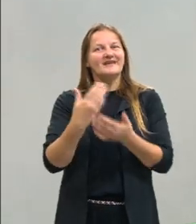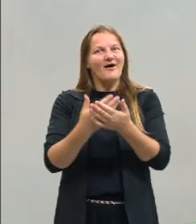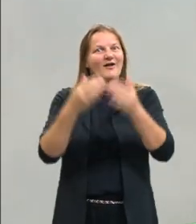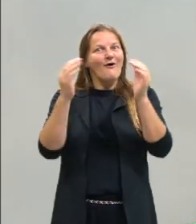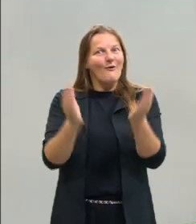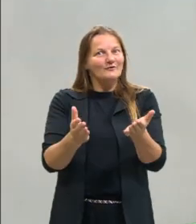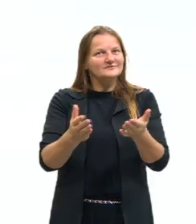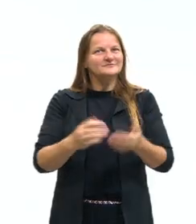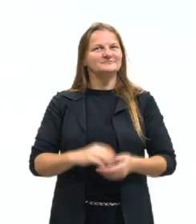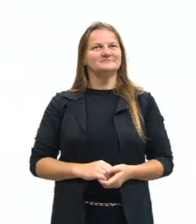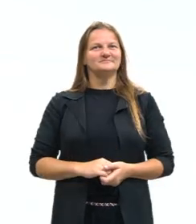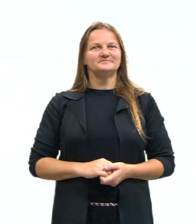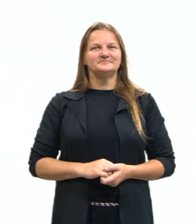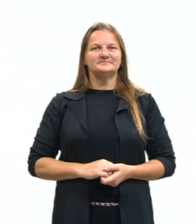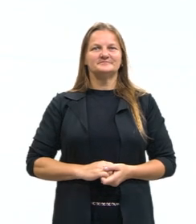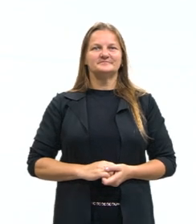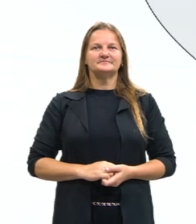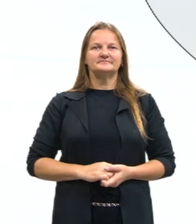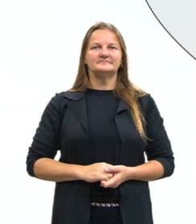de hoje.